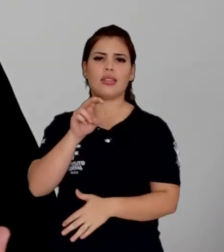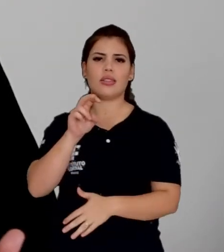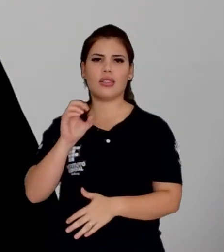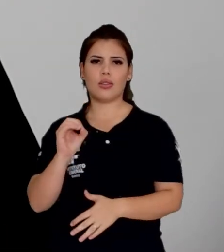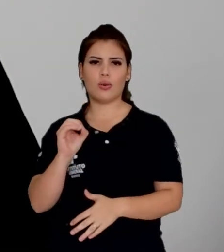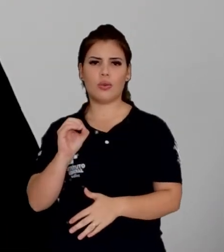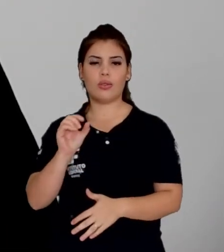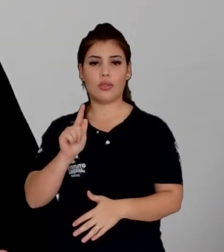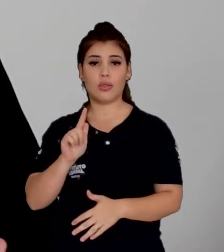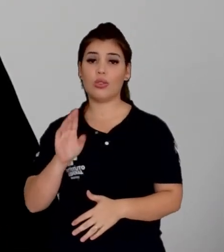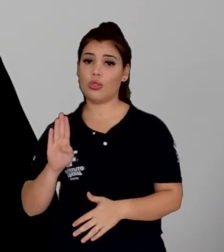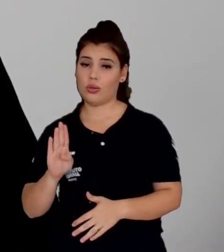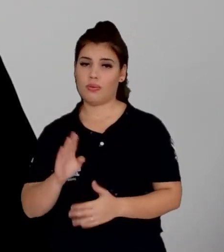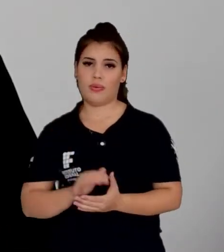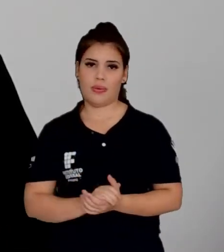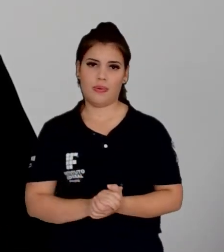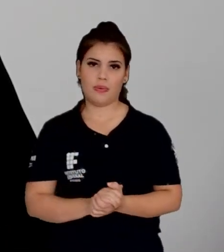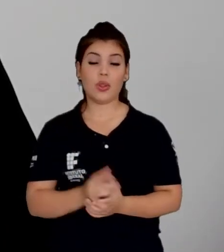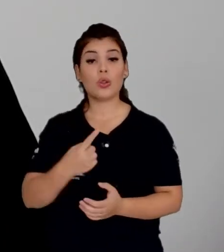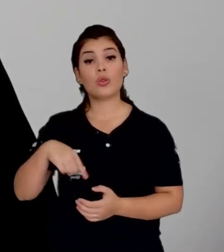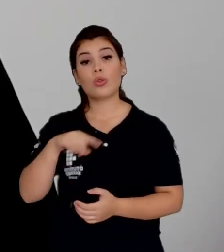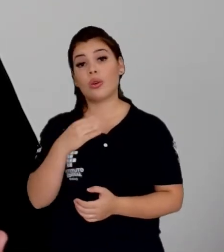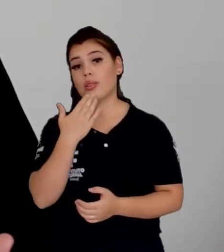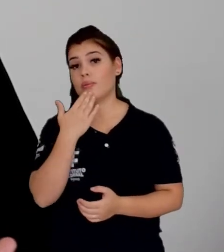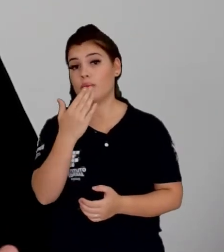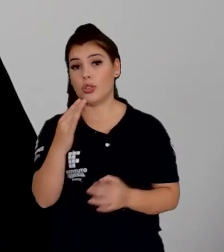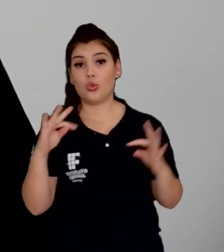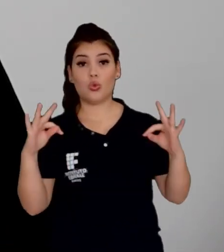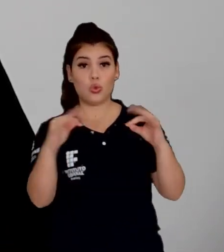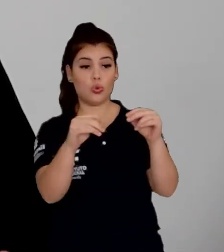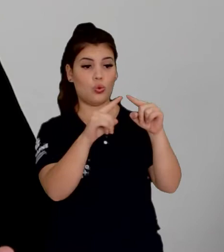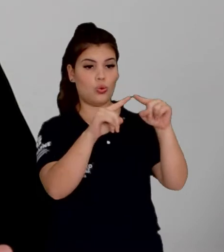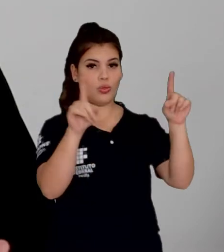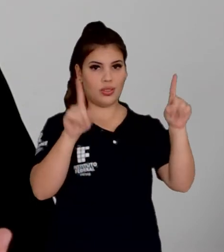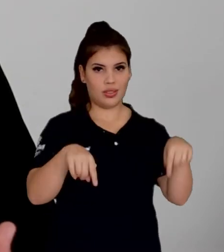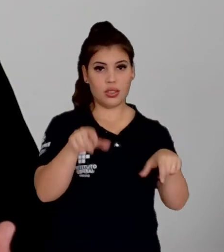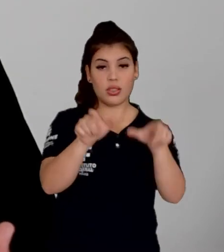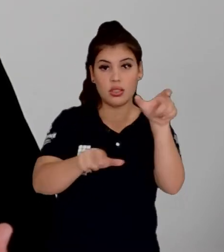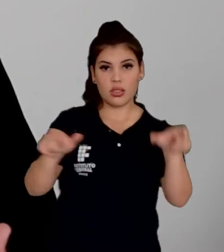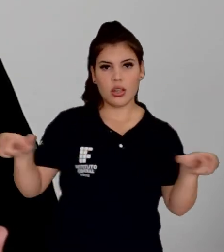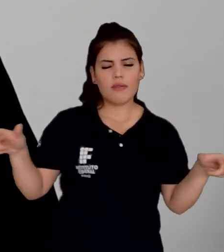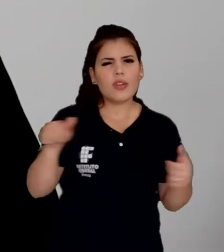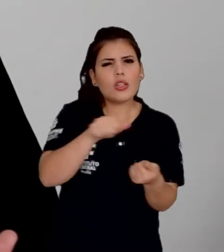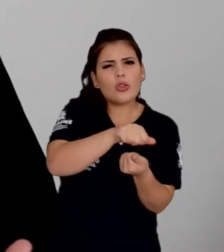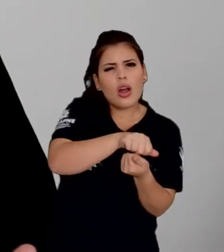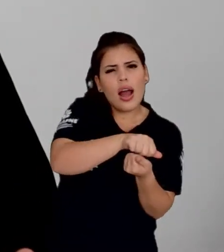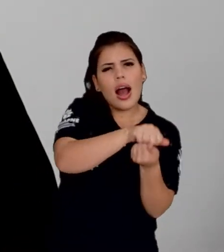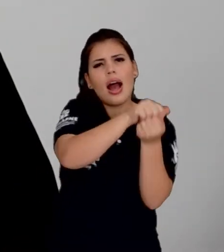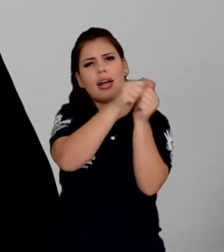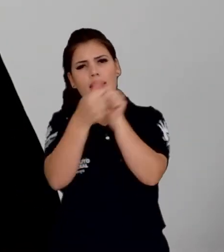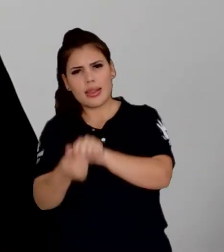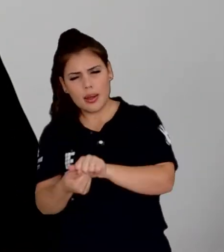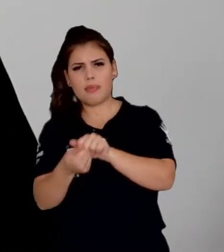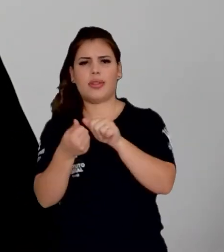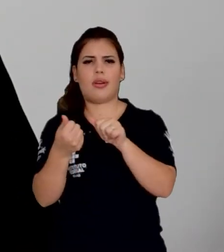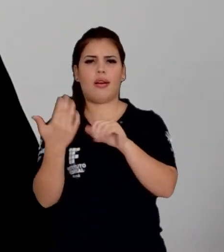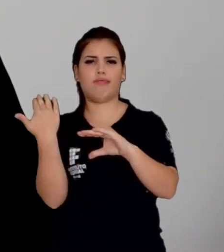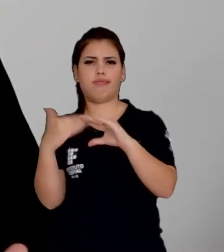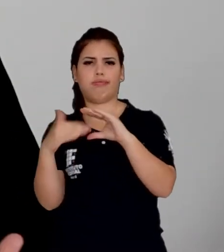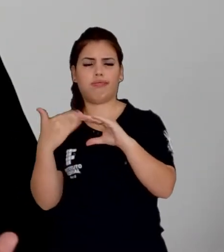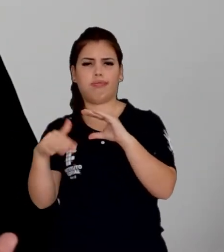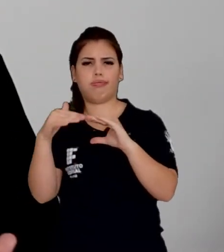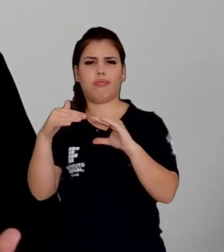50 giga. Então, que nós estamos pedindo para os servidores nesse primeiro momento é, façam a adequação das suas contas